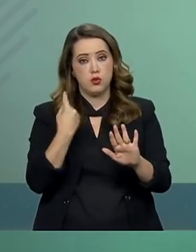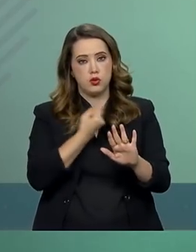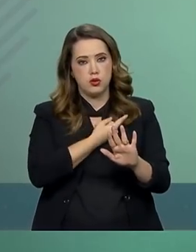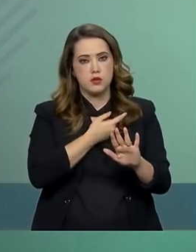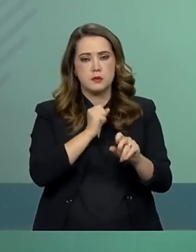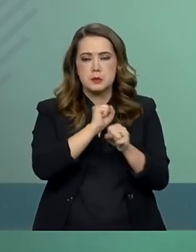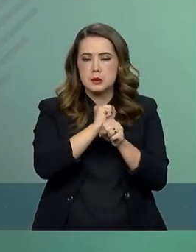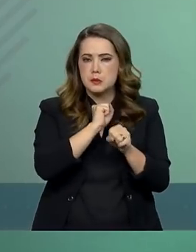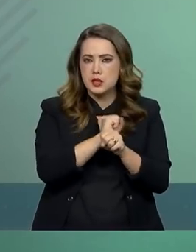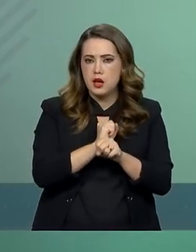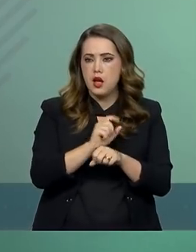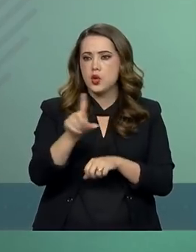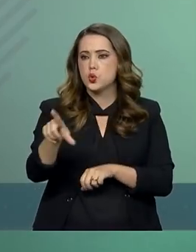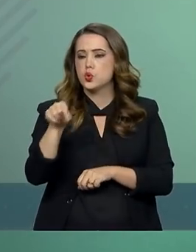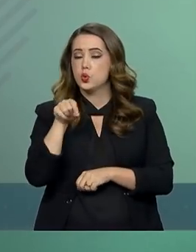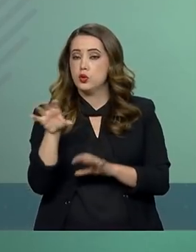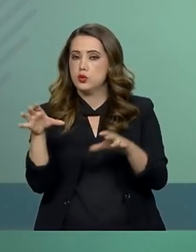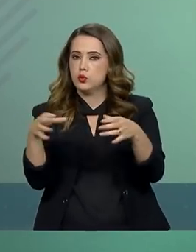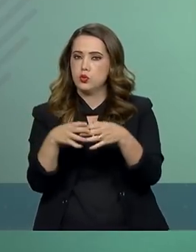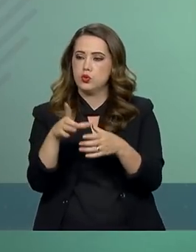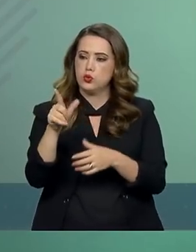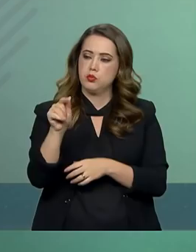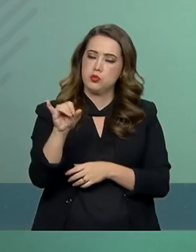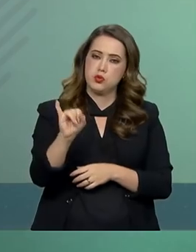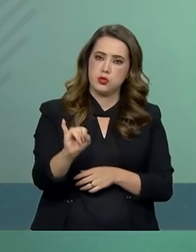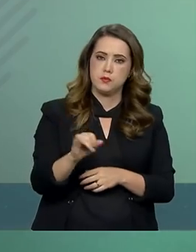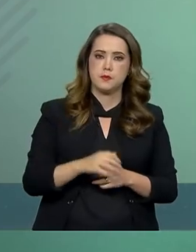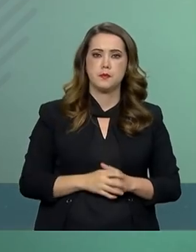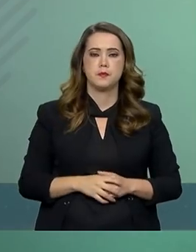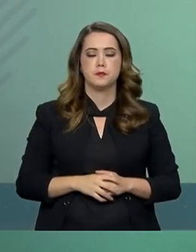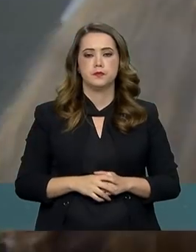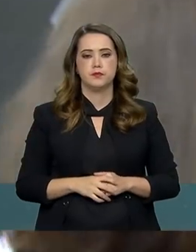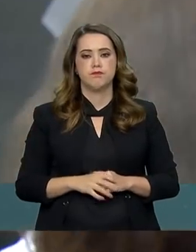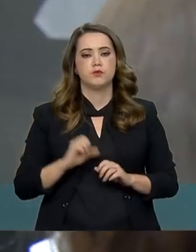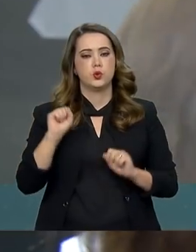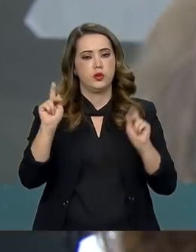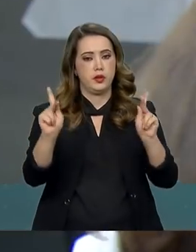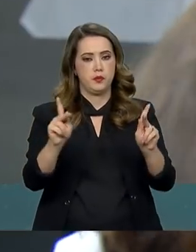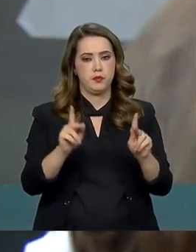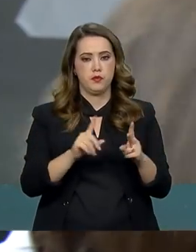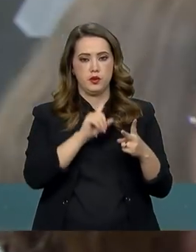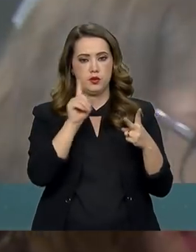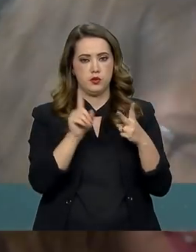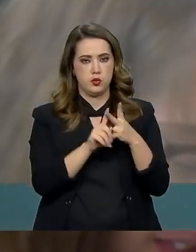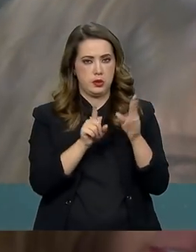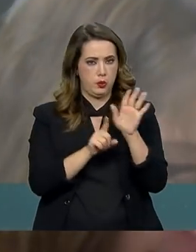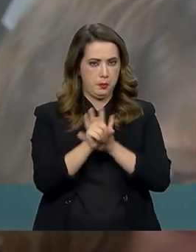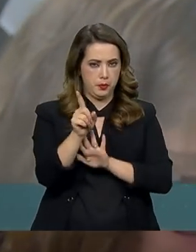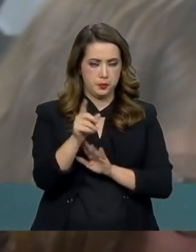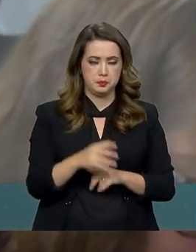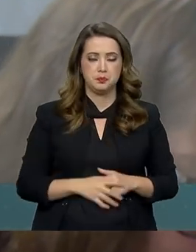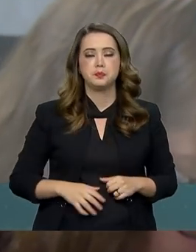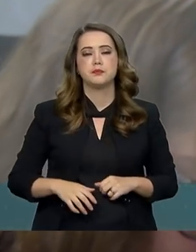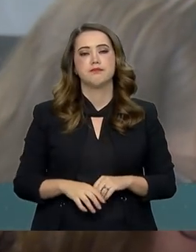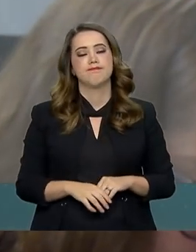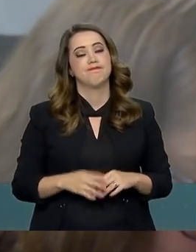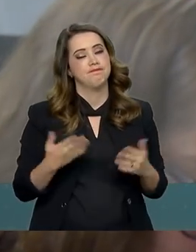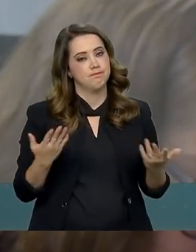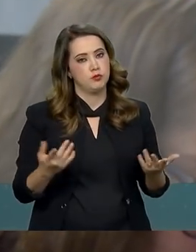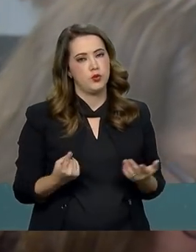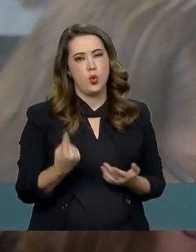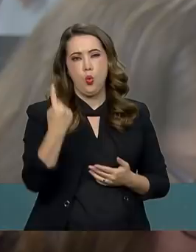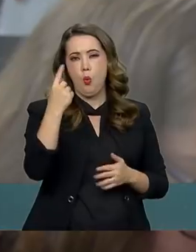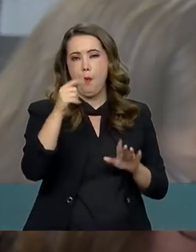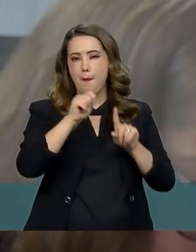no aguardo do posicionamento do gabinete do presidente. Ok. Uma segunda pergunta. Há cerca de um